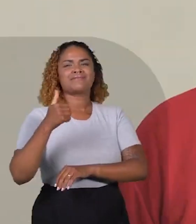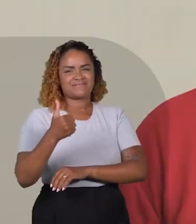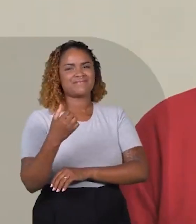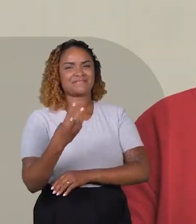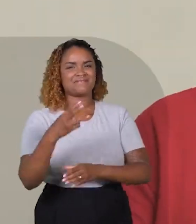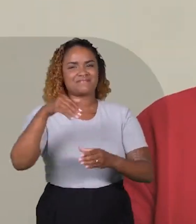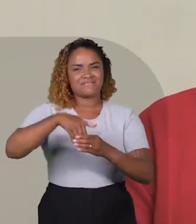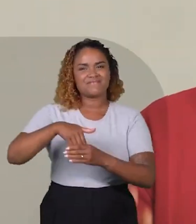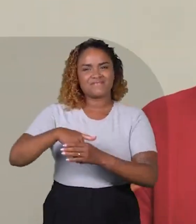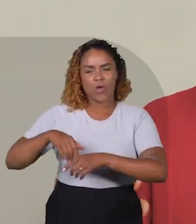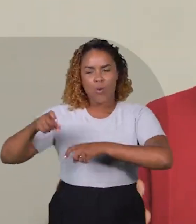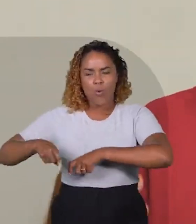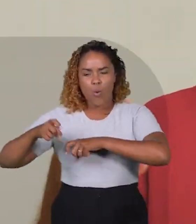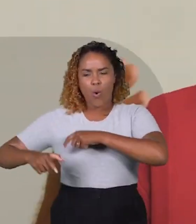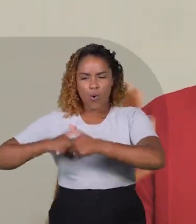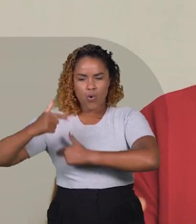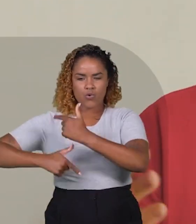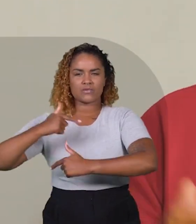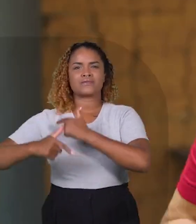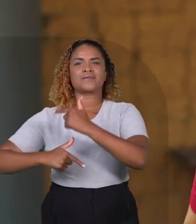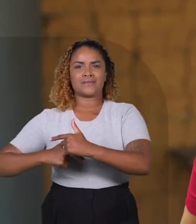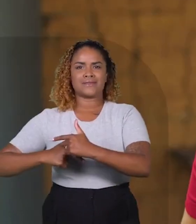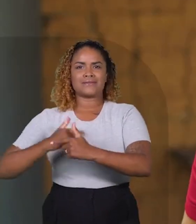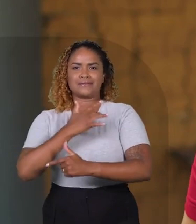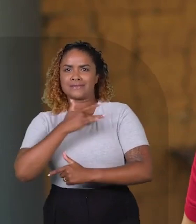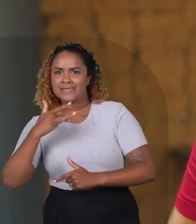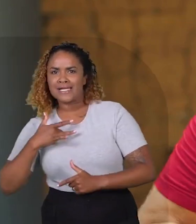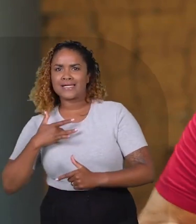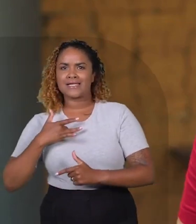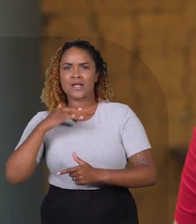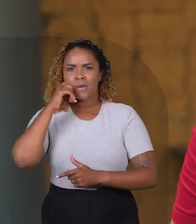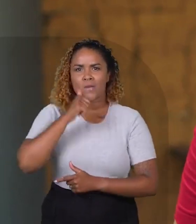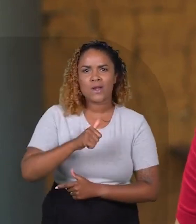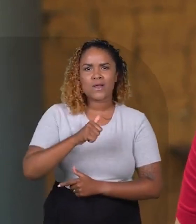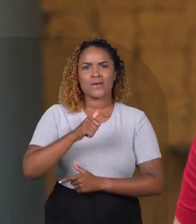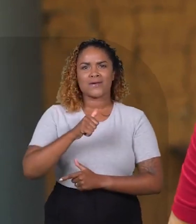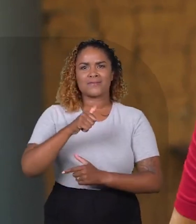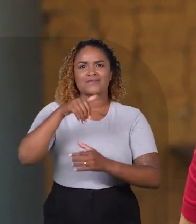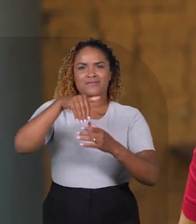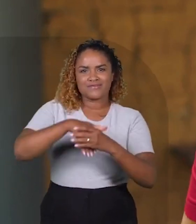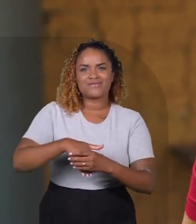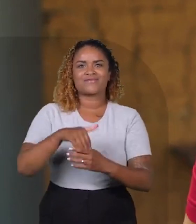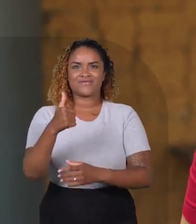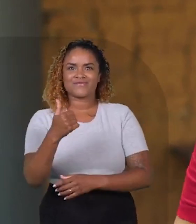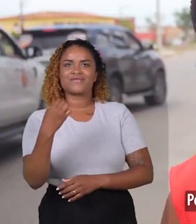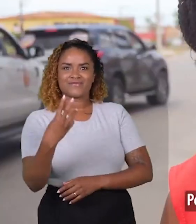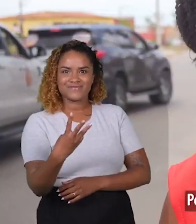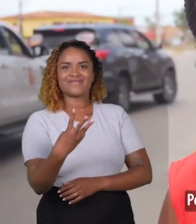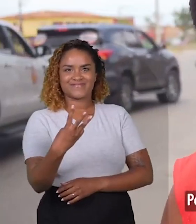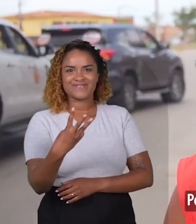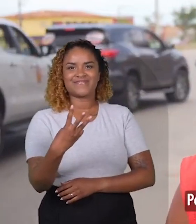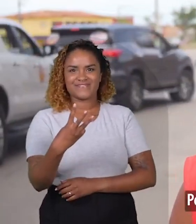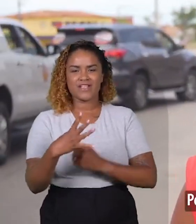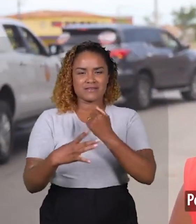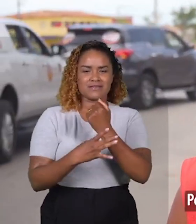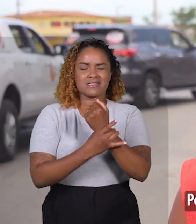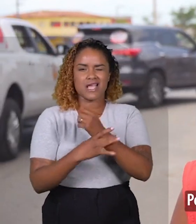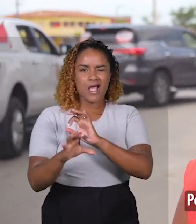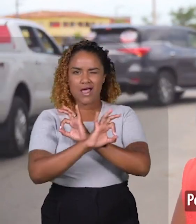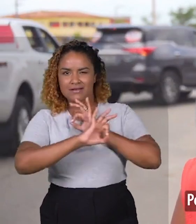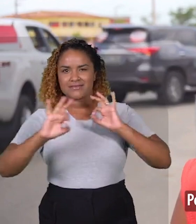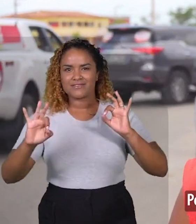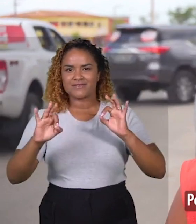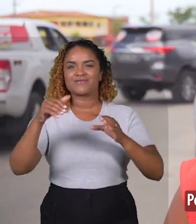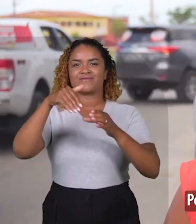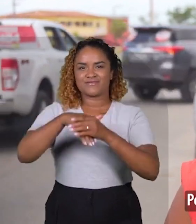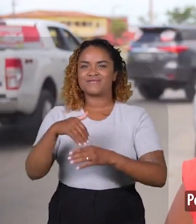13. Pelo campo, vote 13. Pela saúde, pelas mulheres, vote 13. Pela juventude segura e o